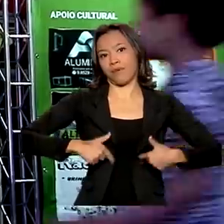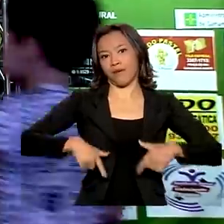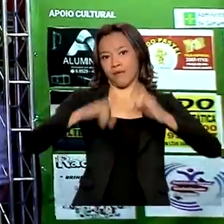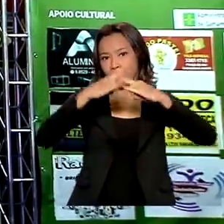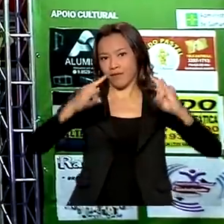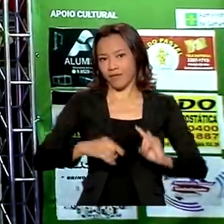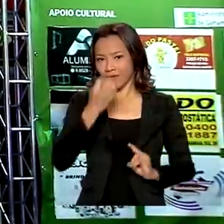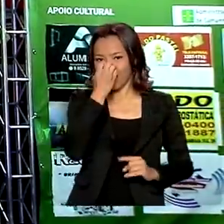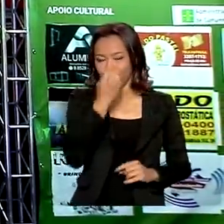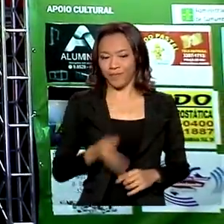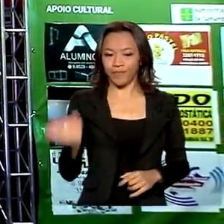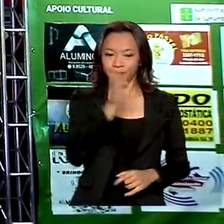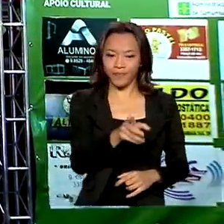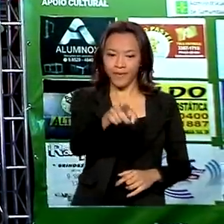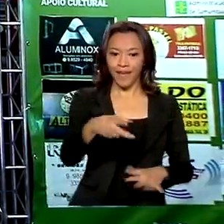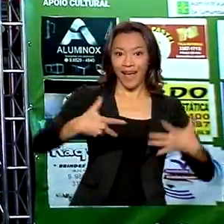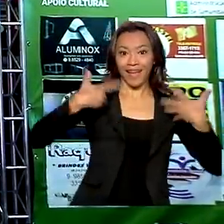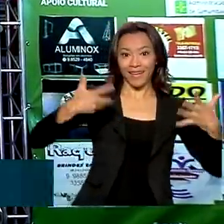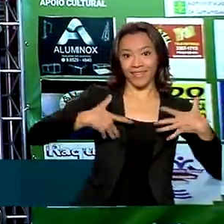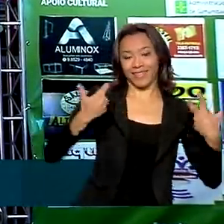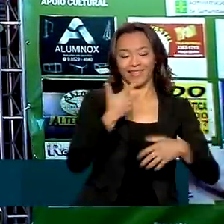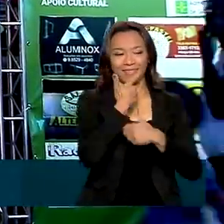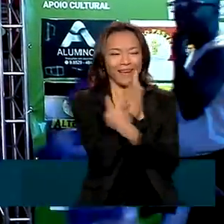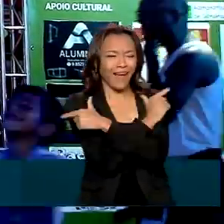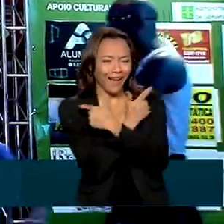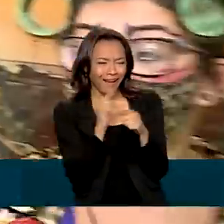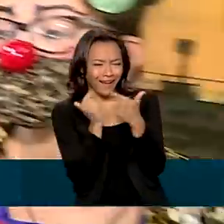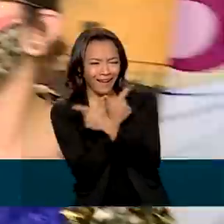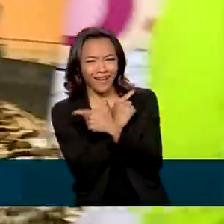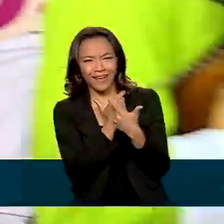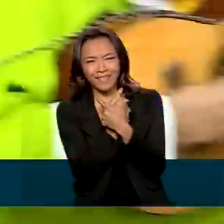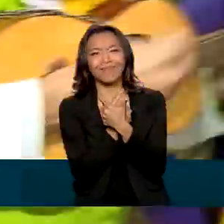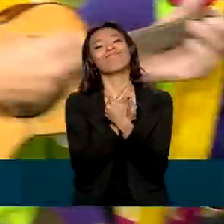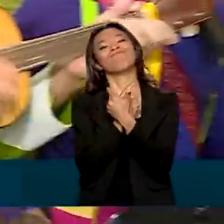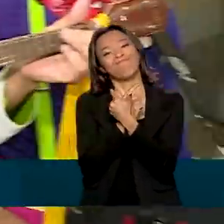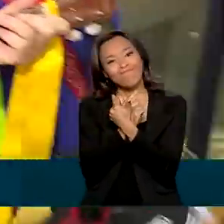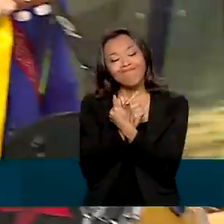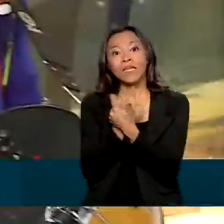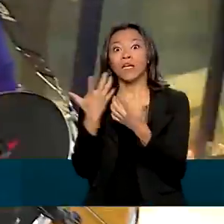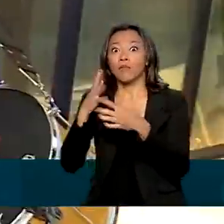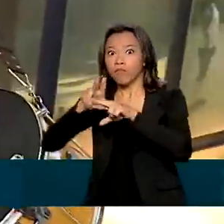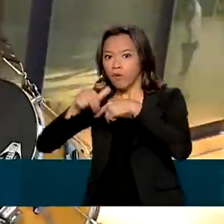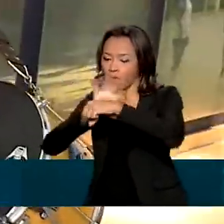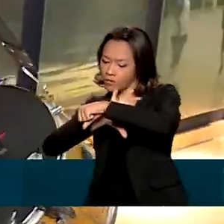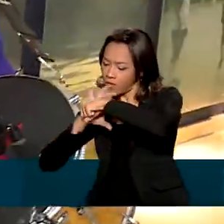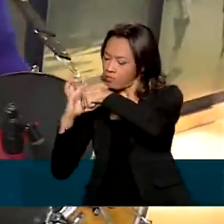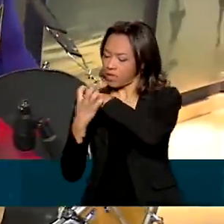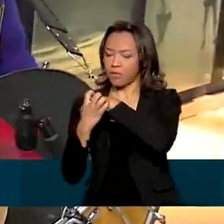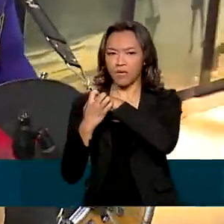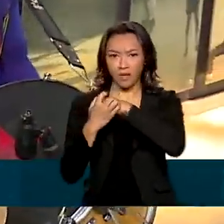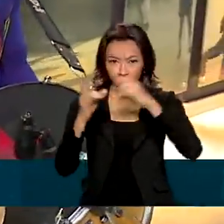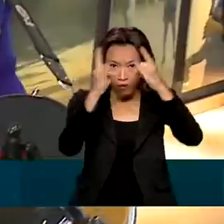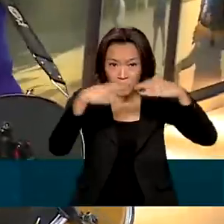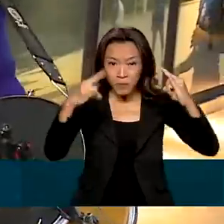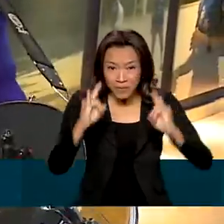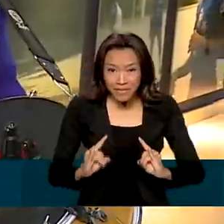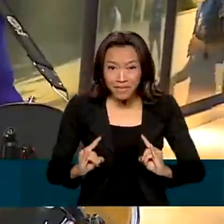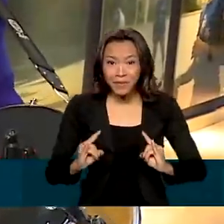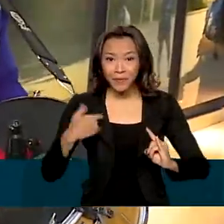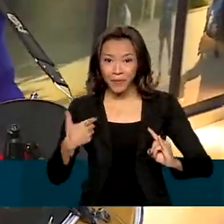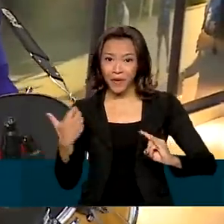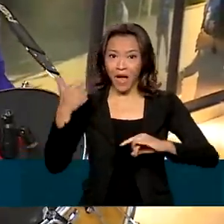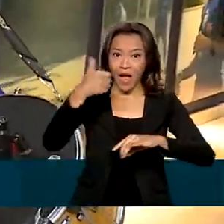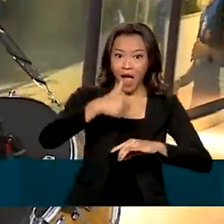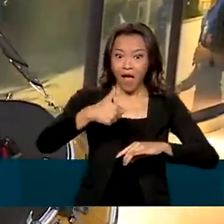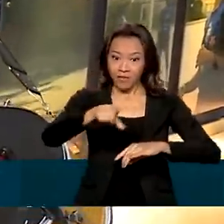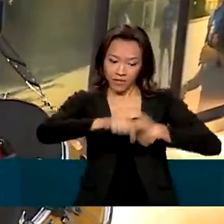Trazer alegria e arrancar risadas e aplausos. Com a pandemia de Covid-19, o circo onde os artistas da